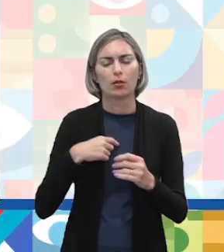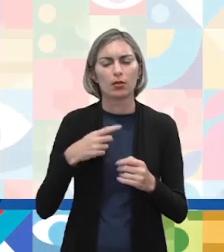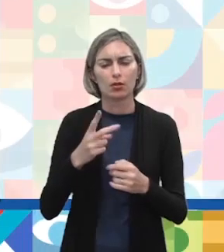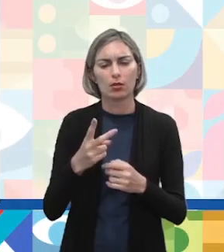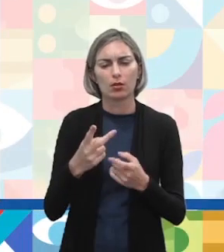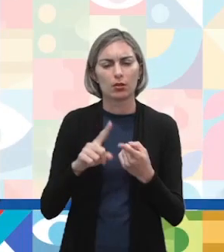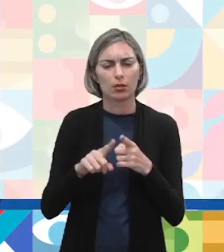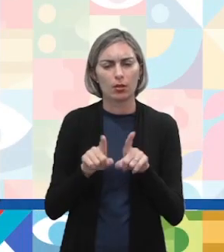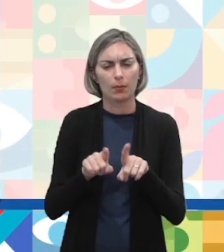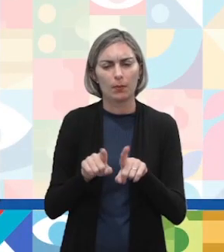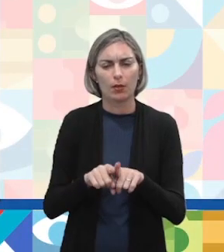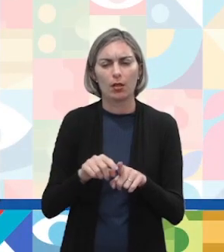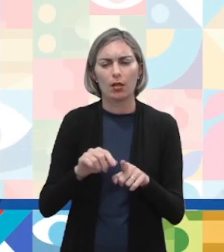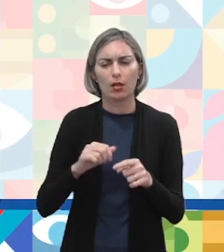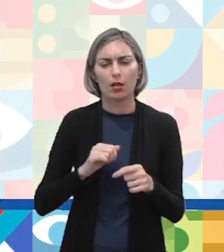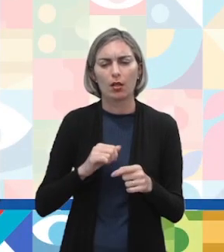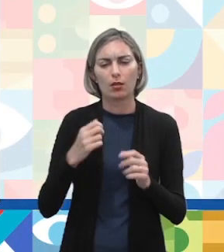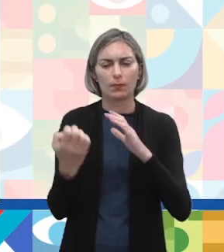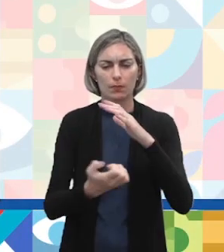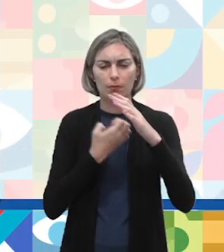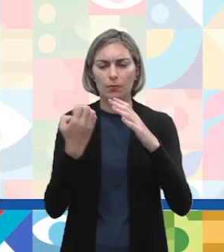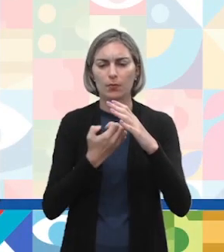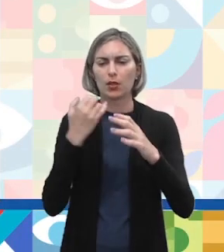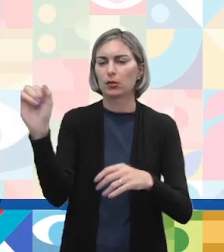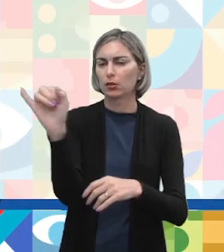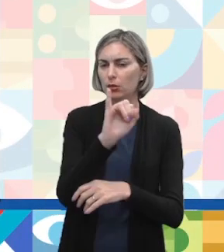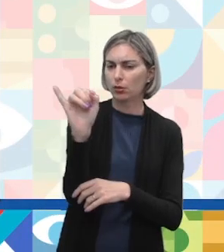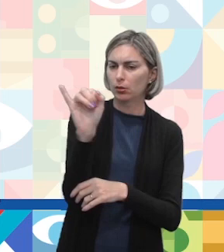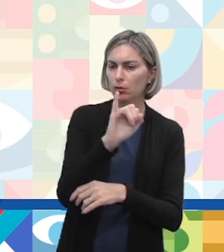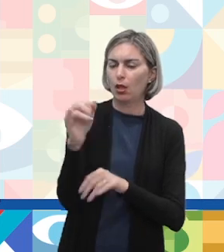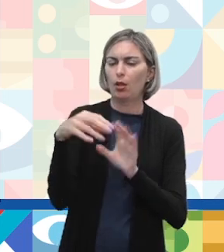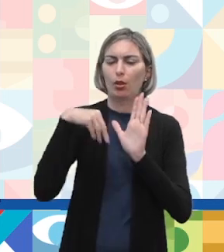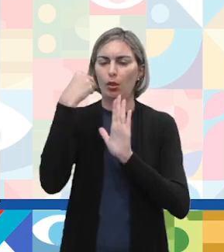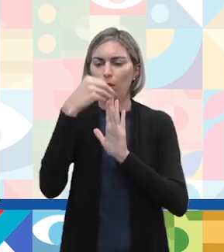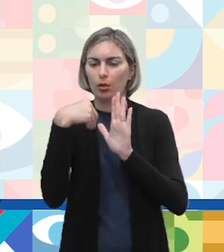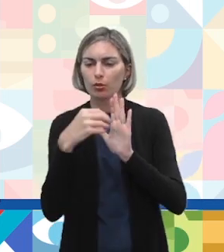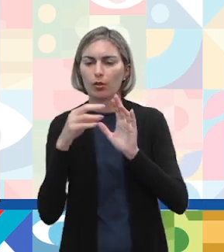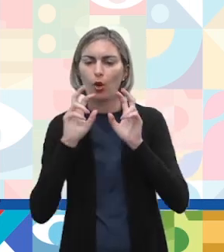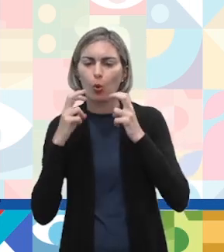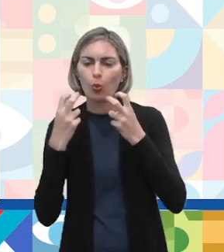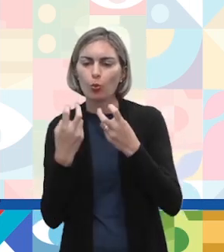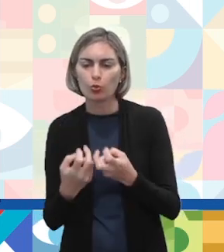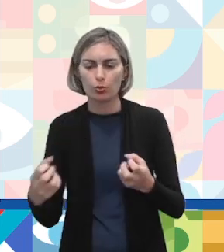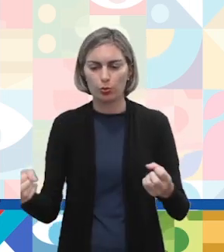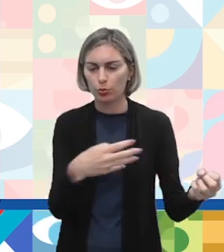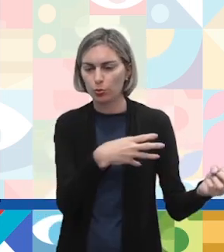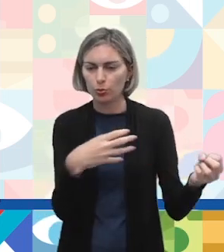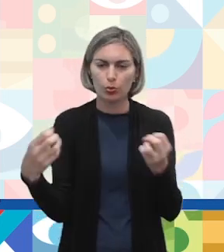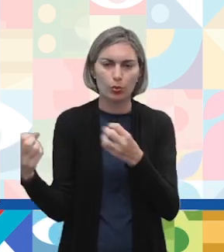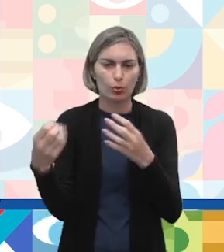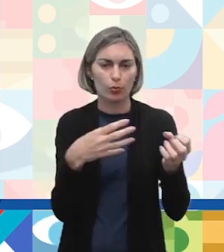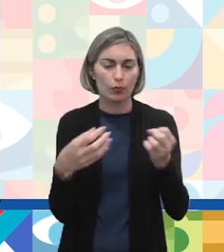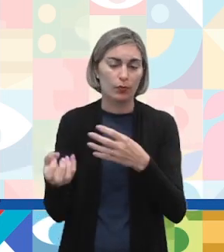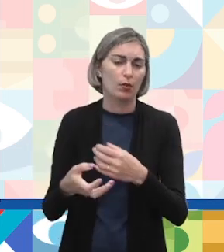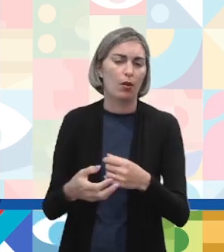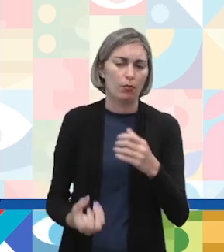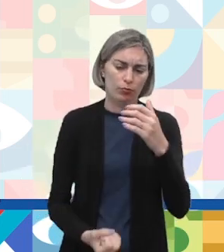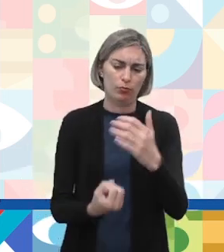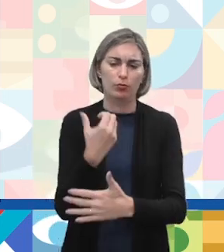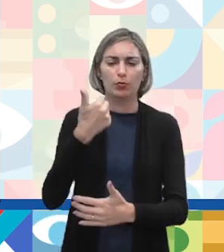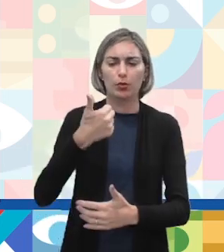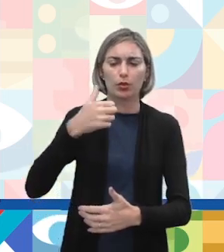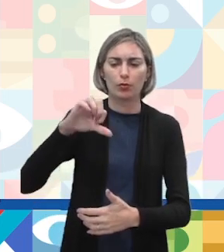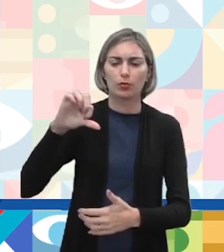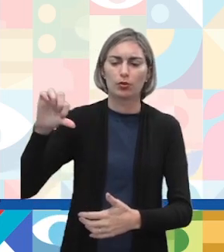CEO da IDO, Empresa Internacional de Design e Consultoria de Inovação, fundada em